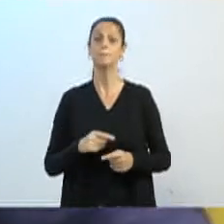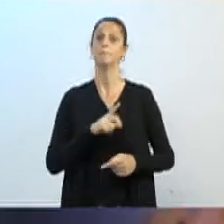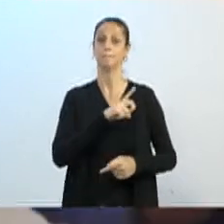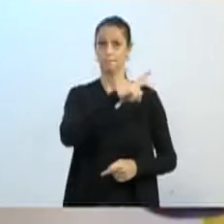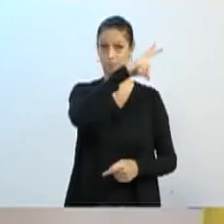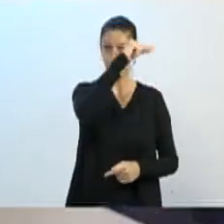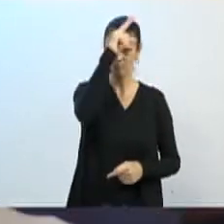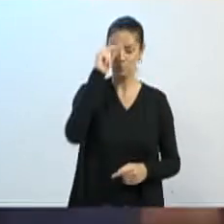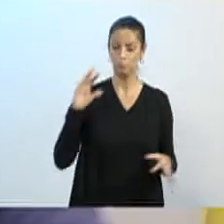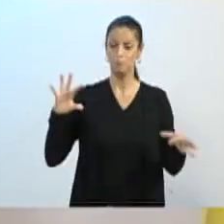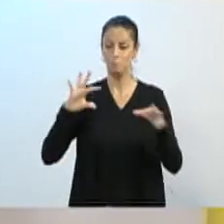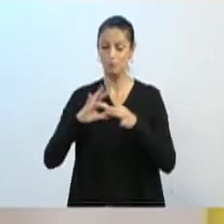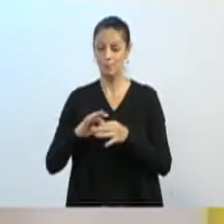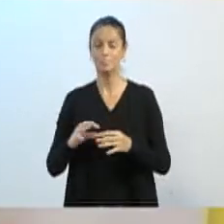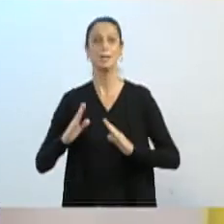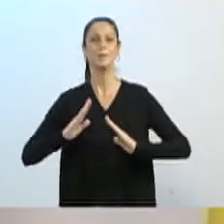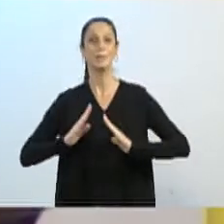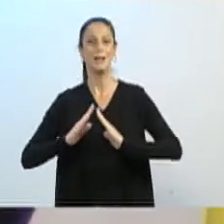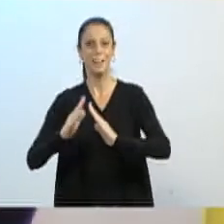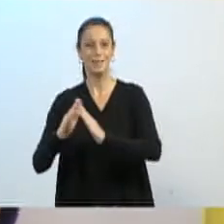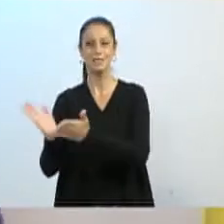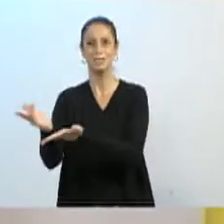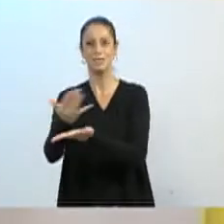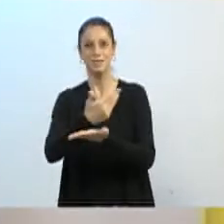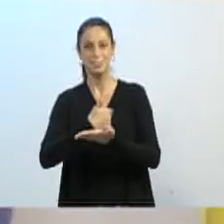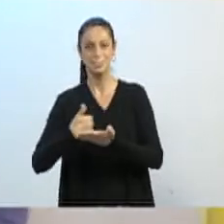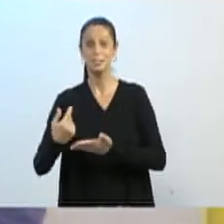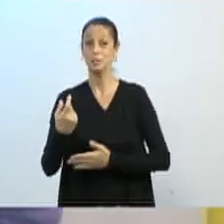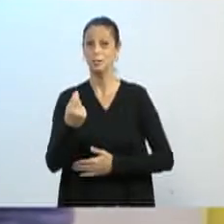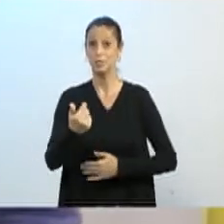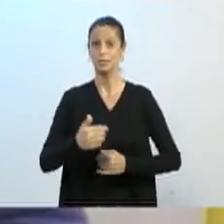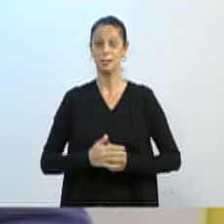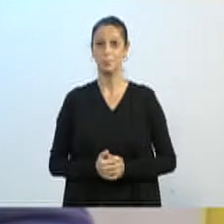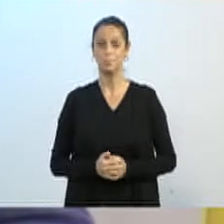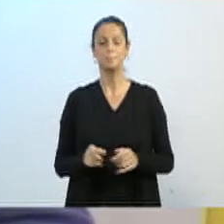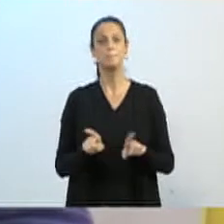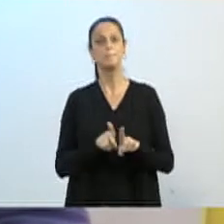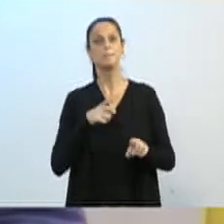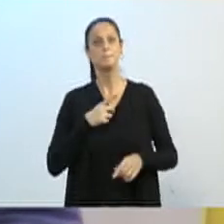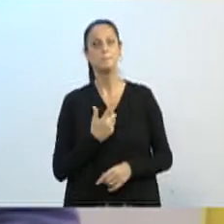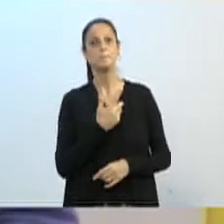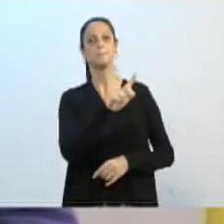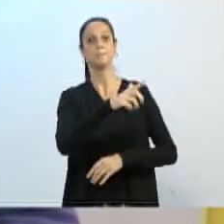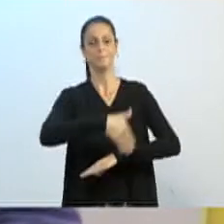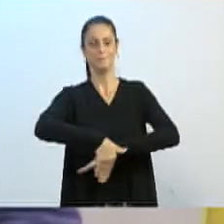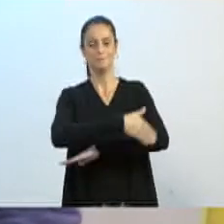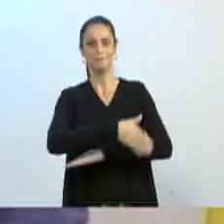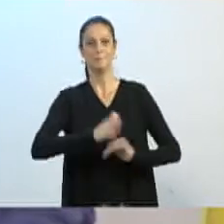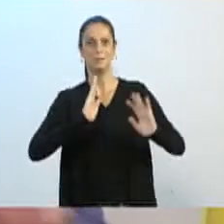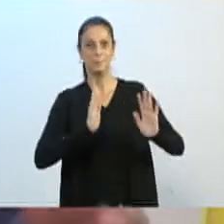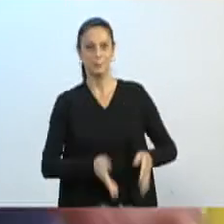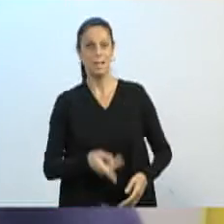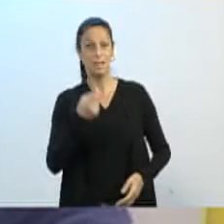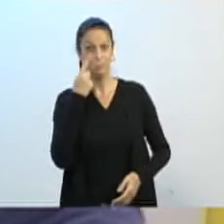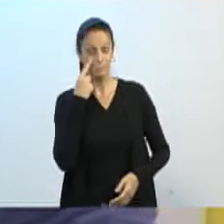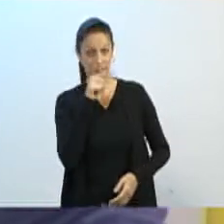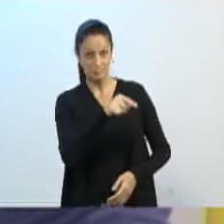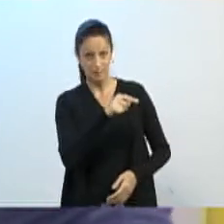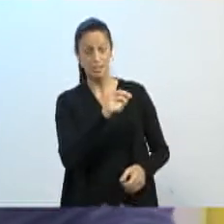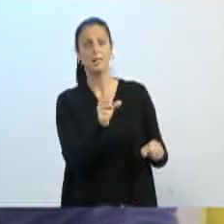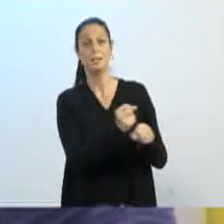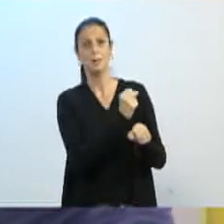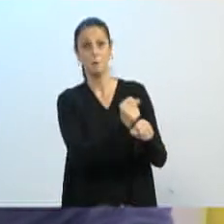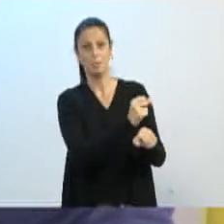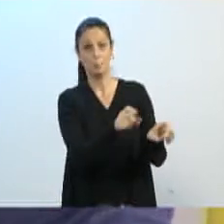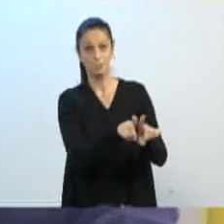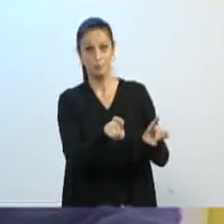tive a oportunidade de acompanhar uma enorme rua também, vereadorito, na região de vossa excelência, a Alvin Fritzke,